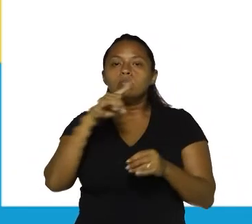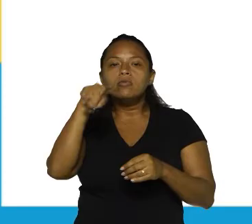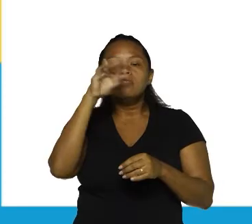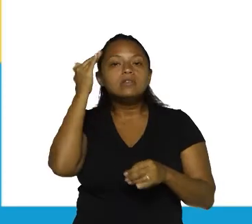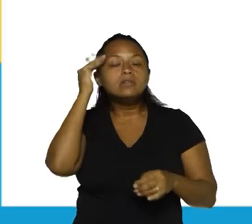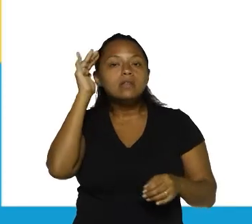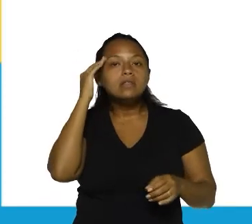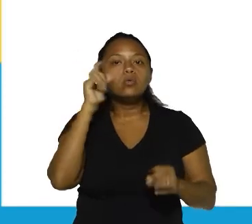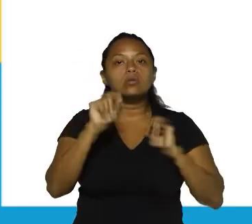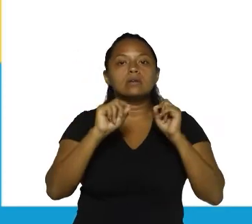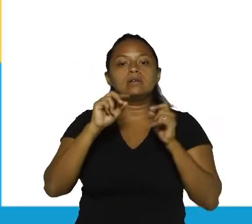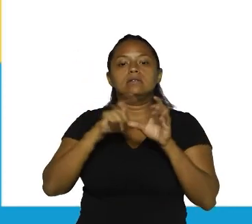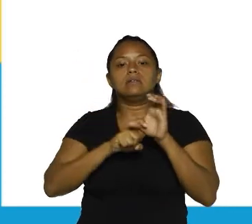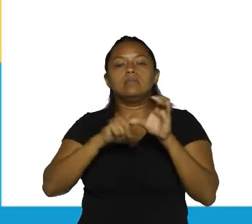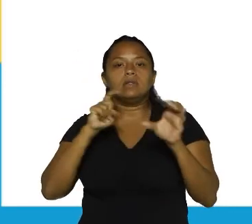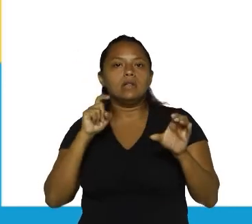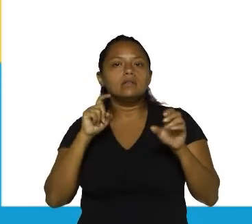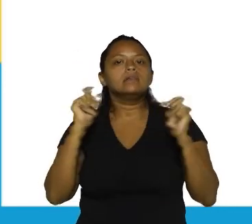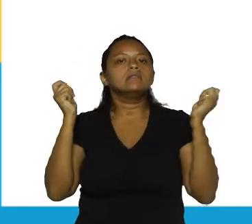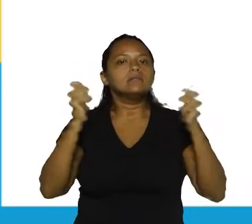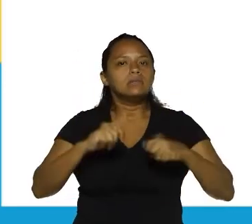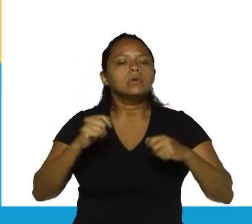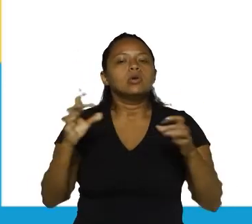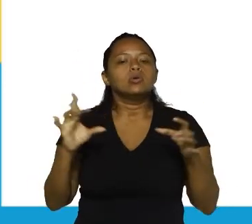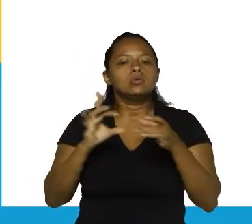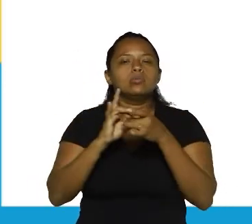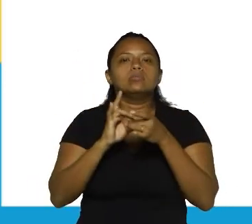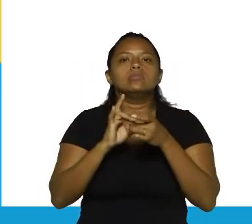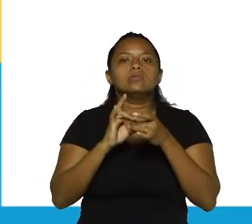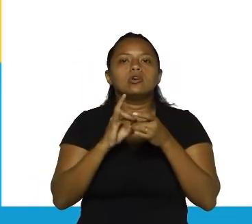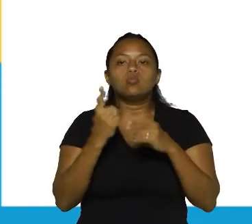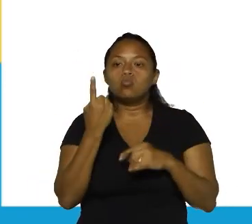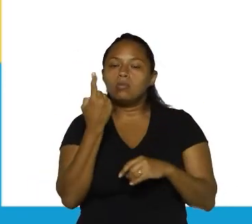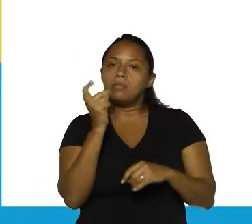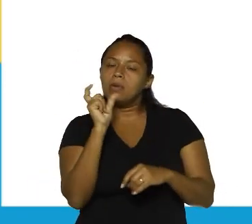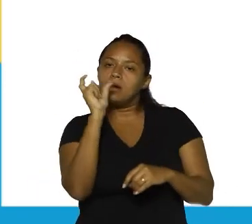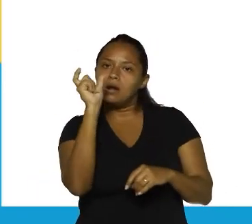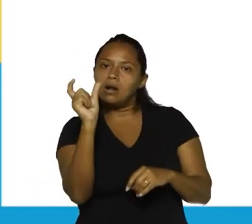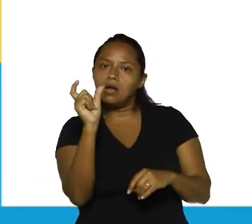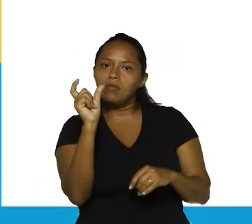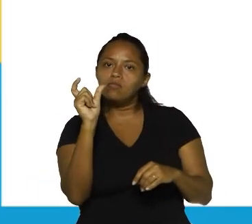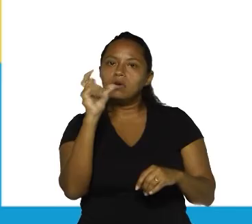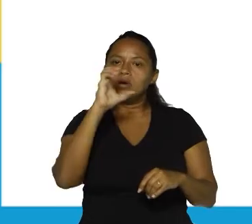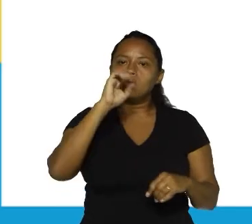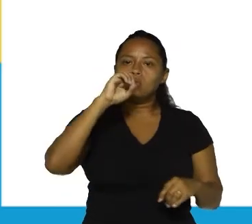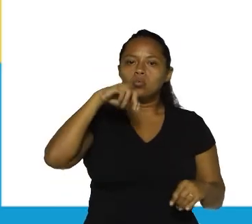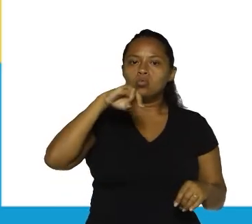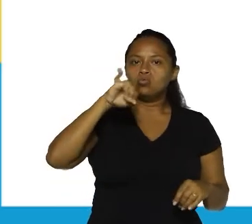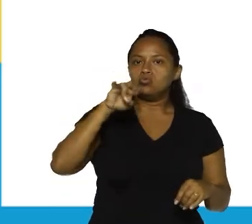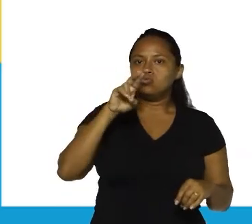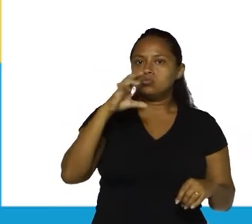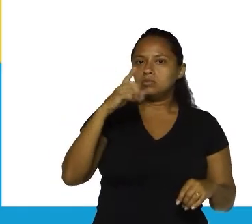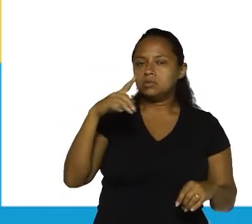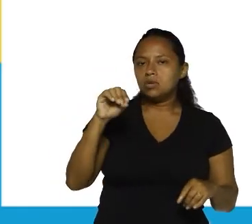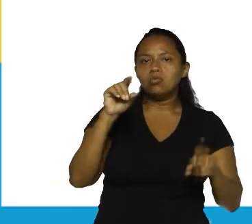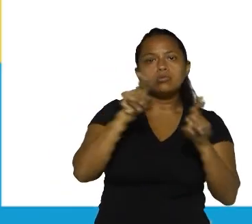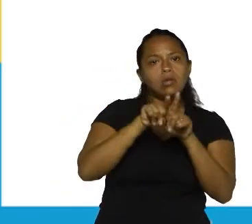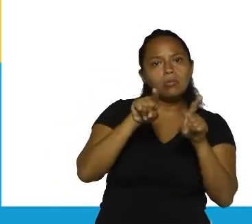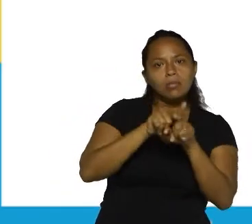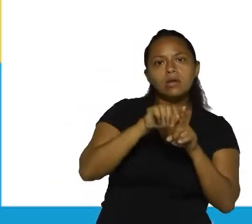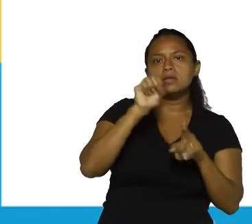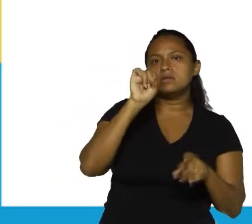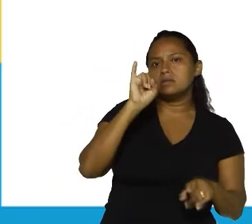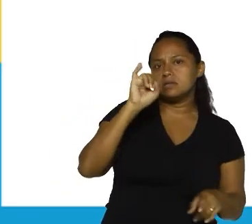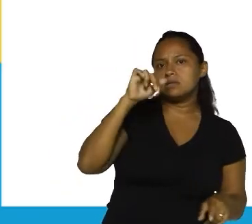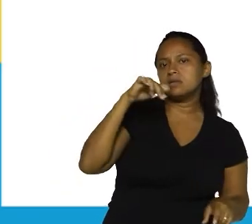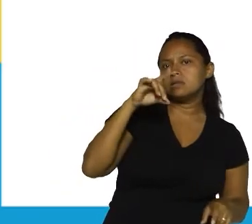compreendam que elas são independentes e que eu as conecto por meio de uma palavrinha chamada conjunção e que também pode ser chamada de síndeto.